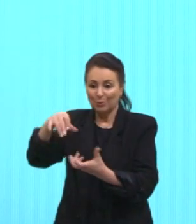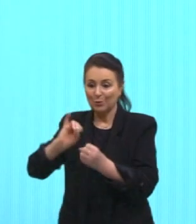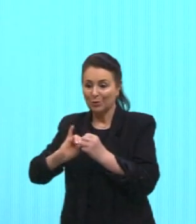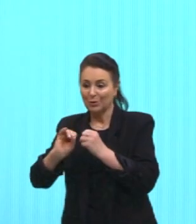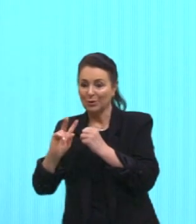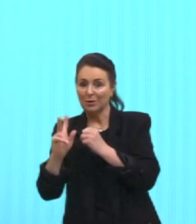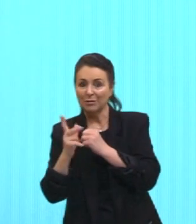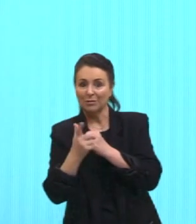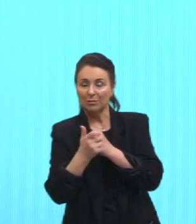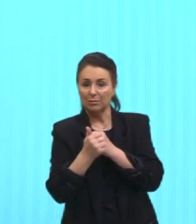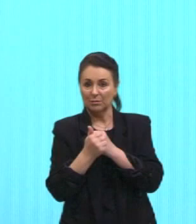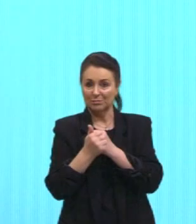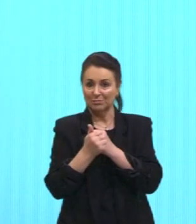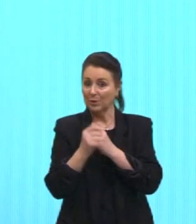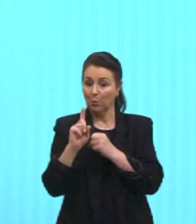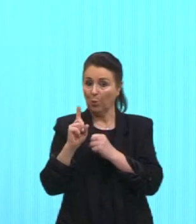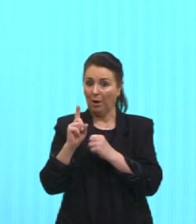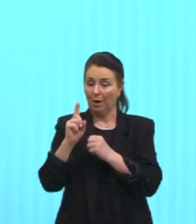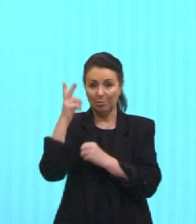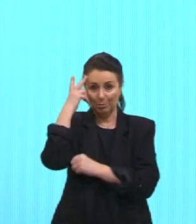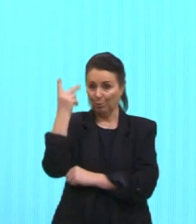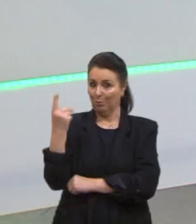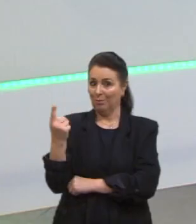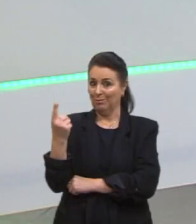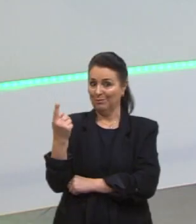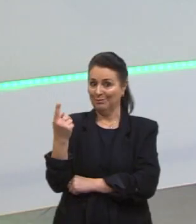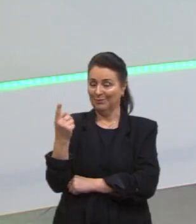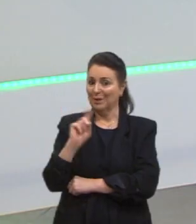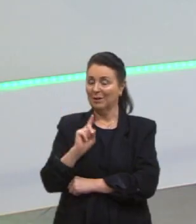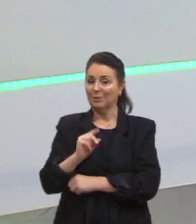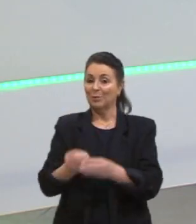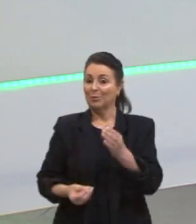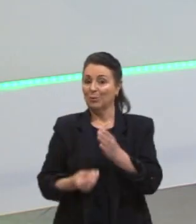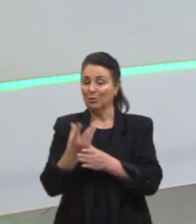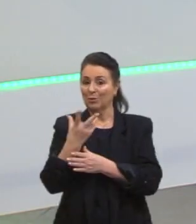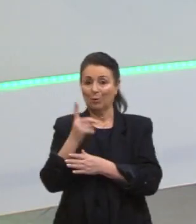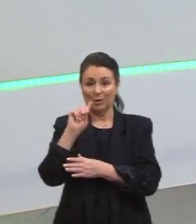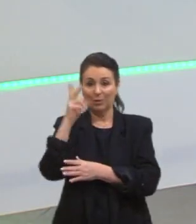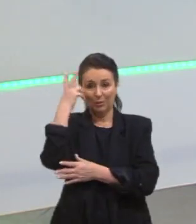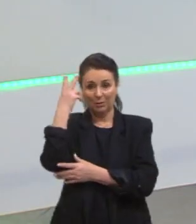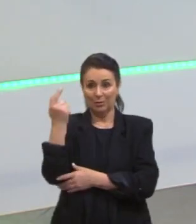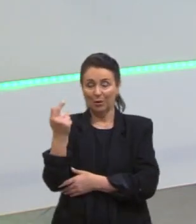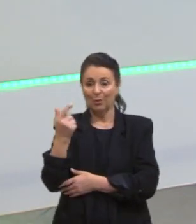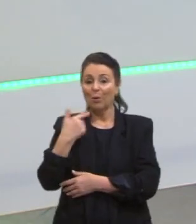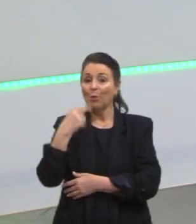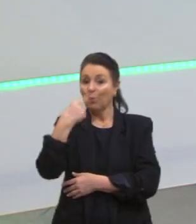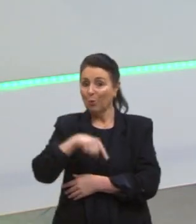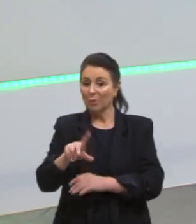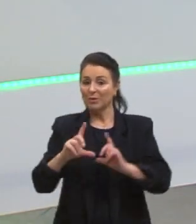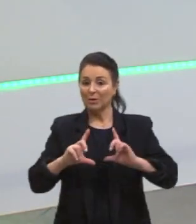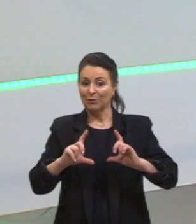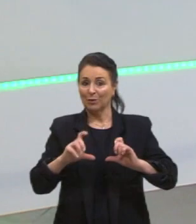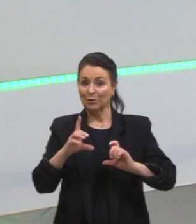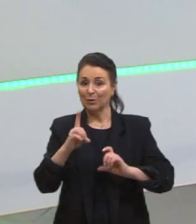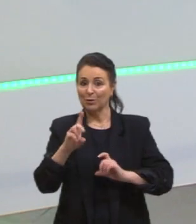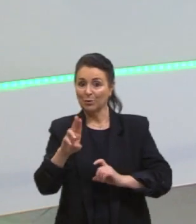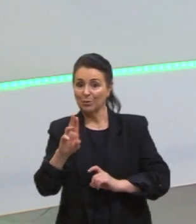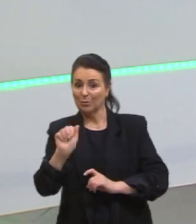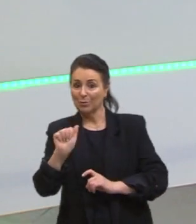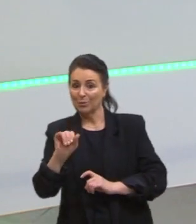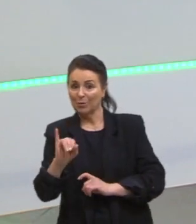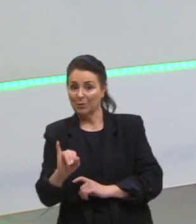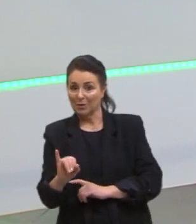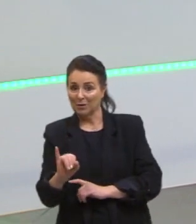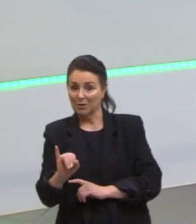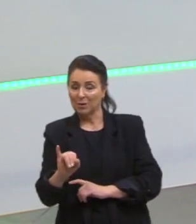artificiais, óbvio. E também destacamos, olha, de novo, aqui uma foto de Dubai, essa é uma foto noturna, né,